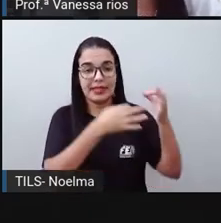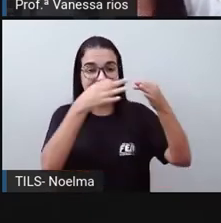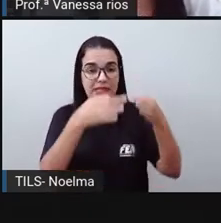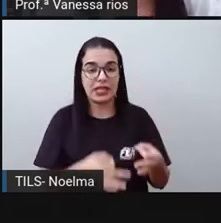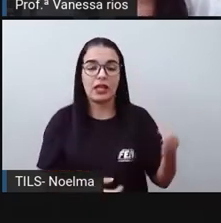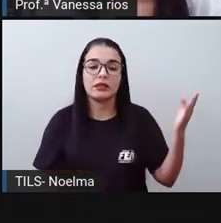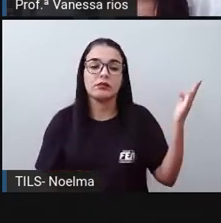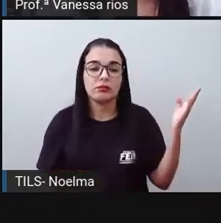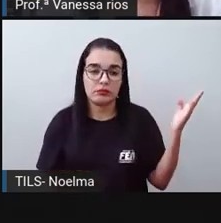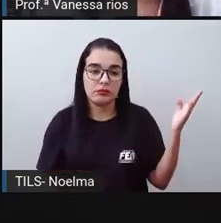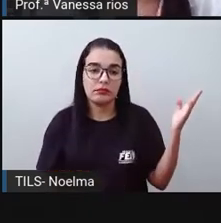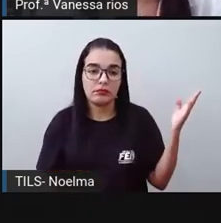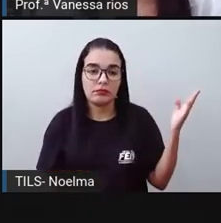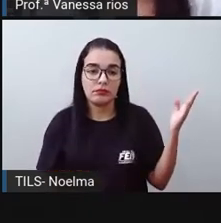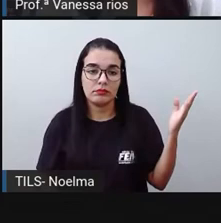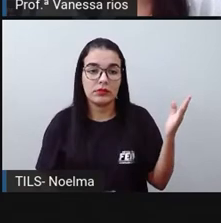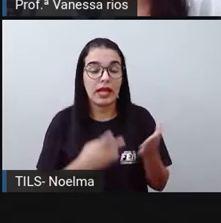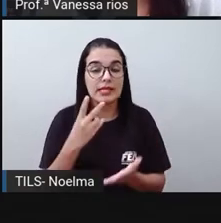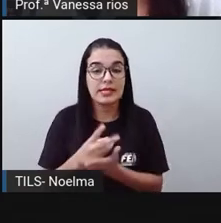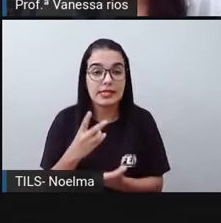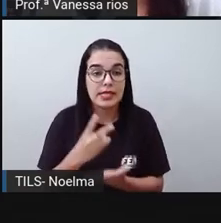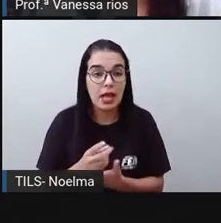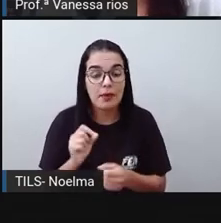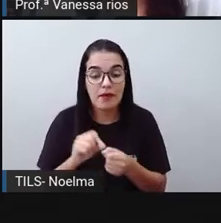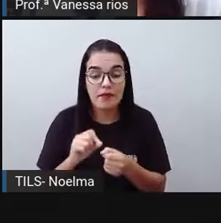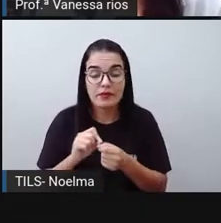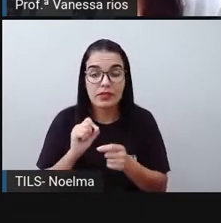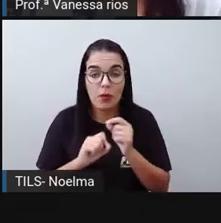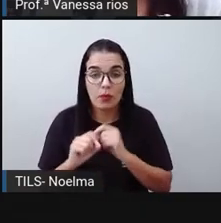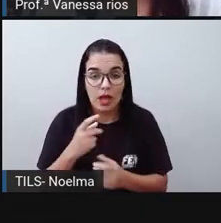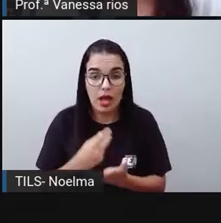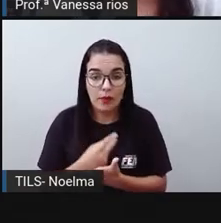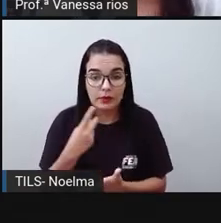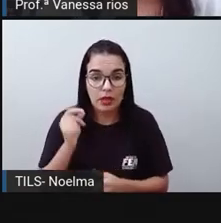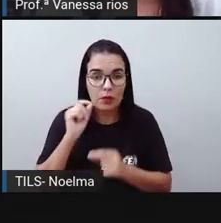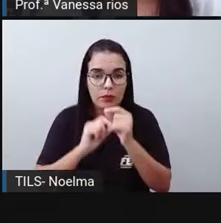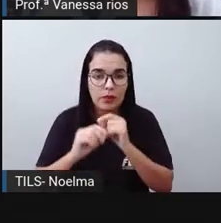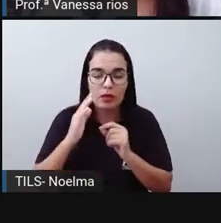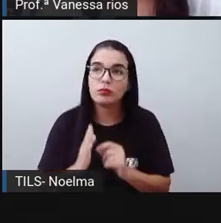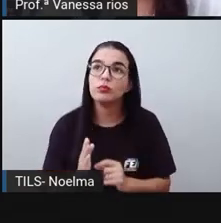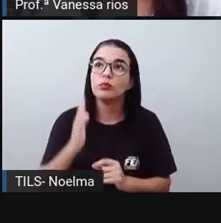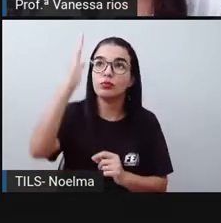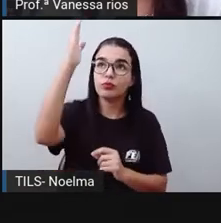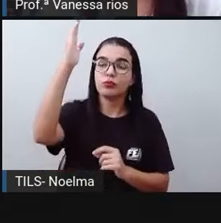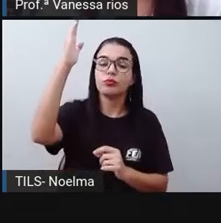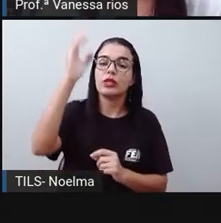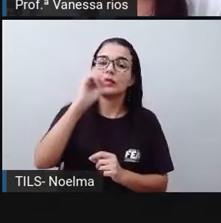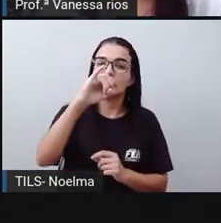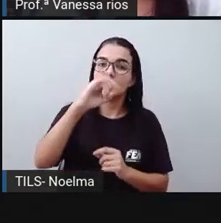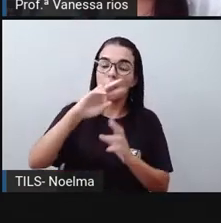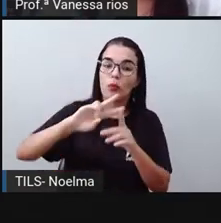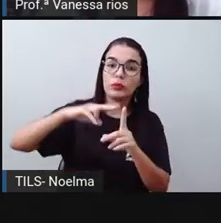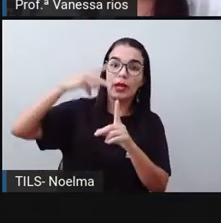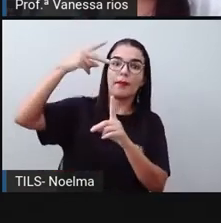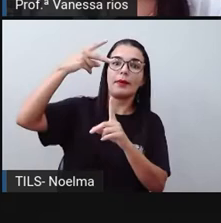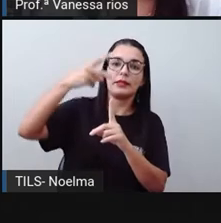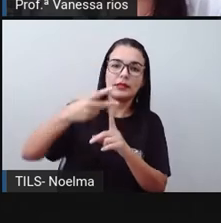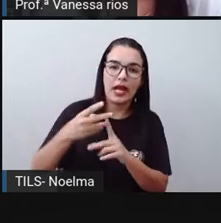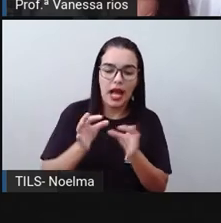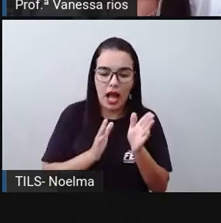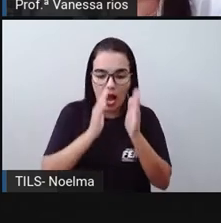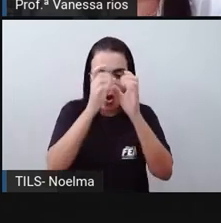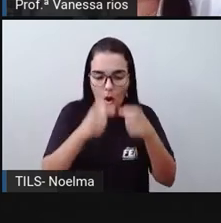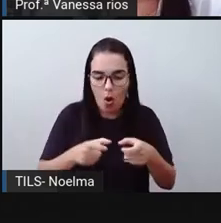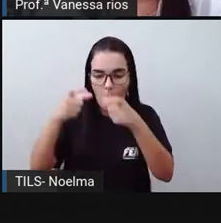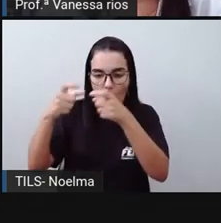operação, e sempre que ocorrer o fato acima, nós vamos subir o número que ultrapassar a sua ordem. Por que a Pró está dizendo isso?